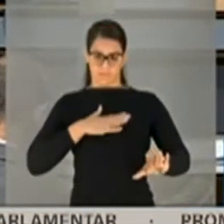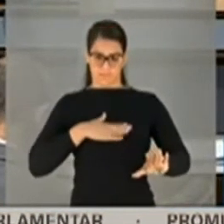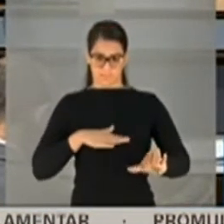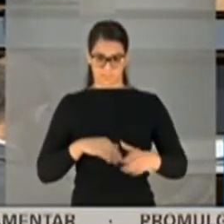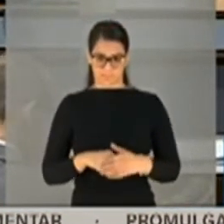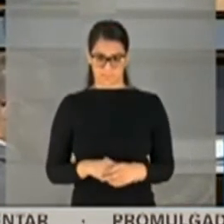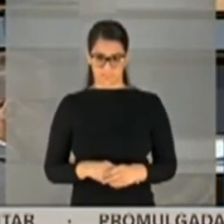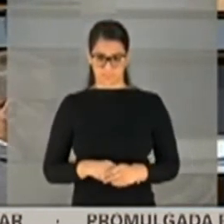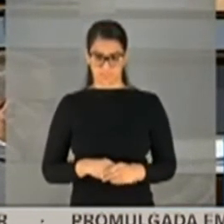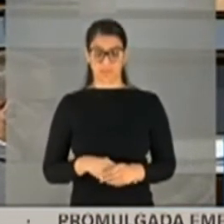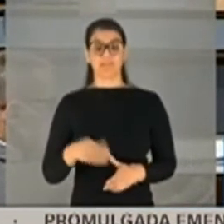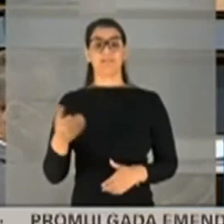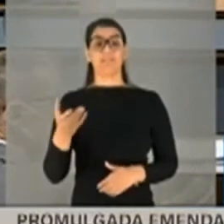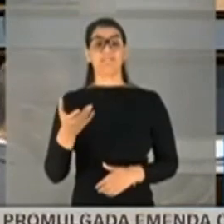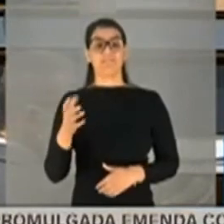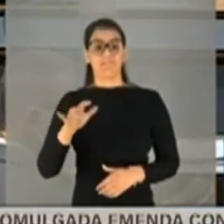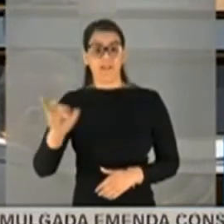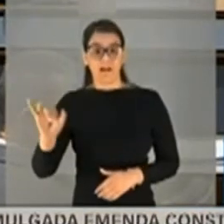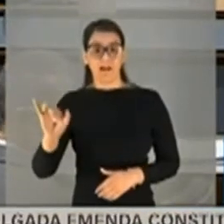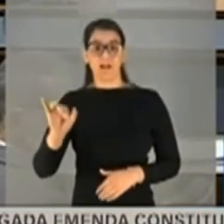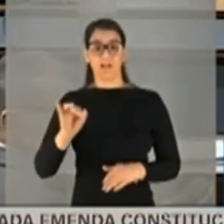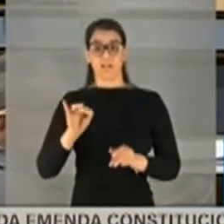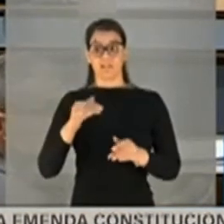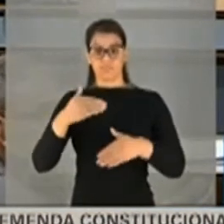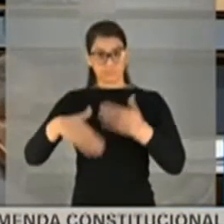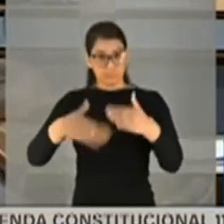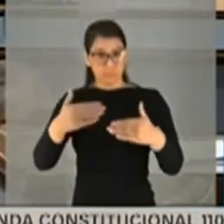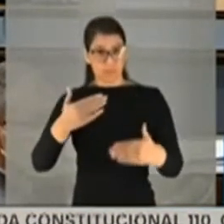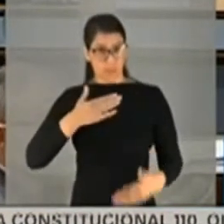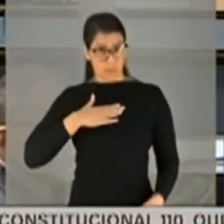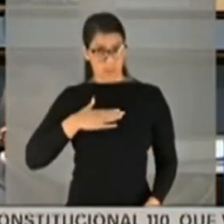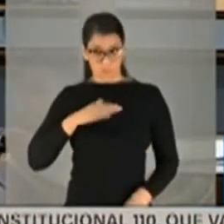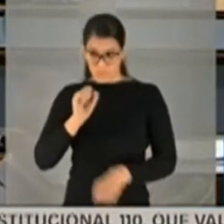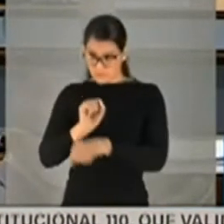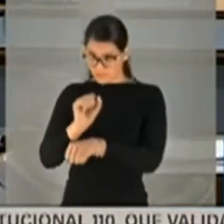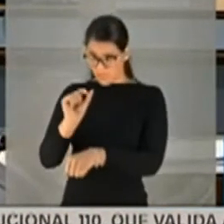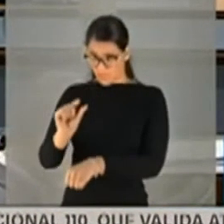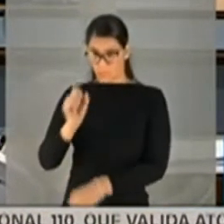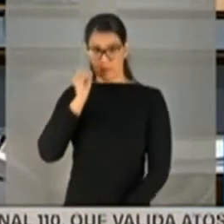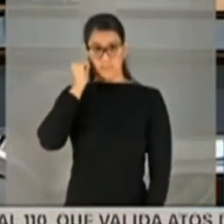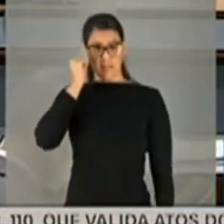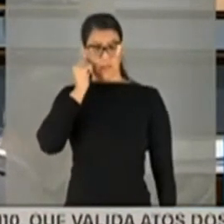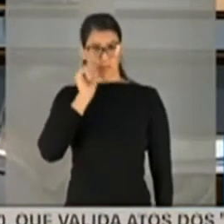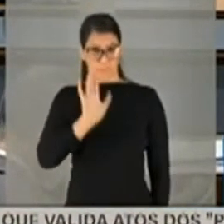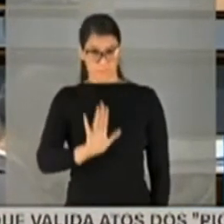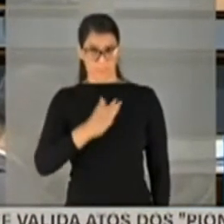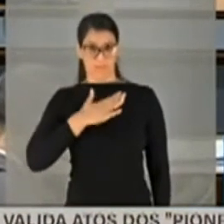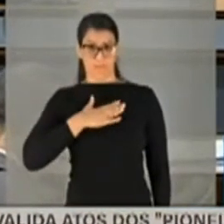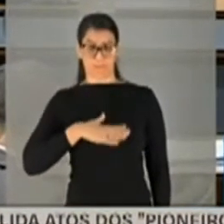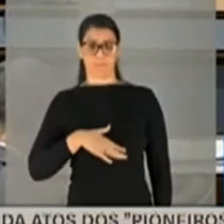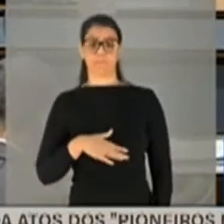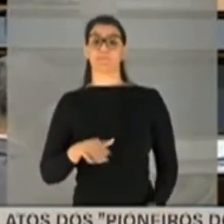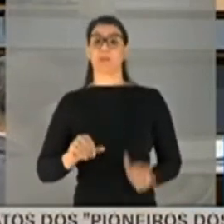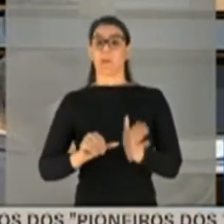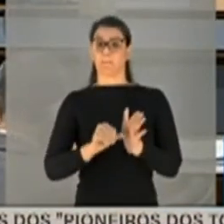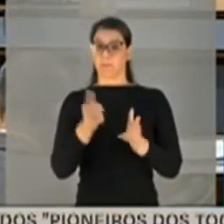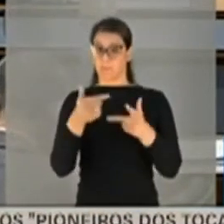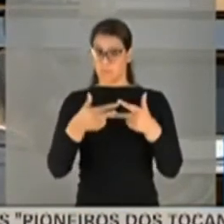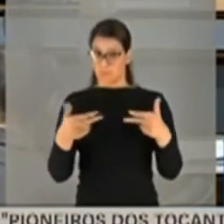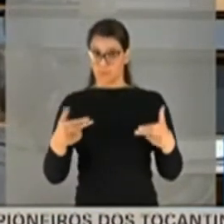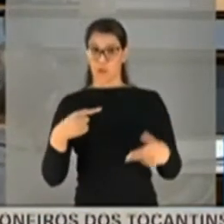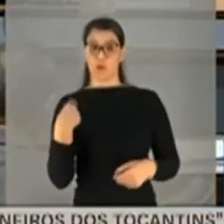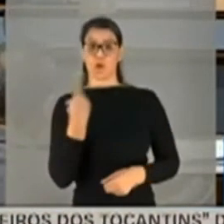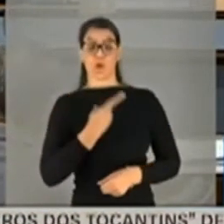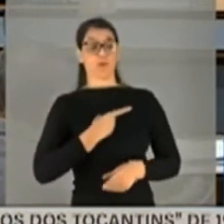Quem vai fazer o encaminhamento nesse momento sou eu. Só um minutinho, senador Elisiane. Primeiro é seguinte, nós fizemos uma